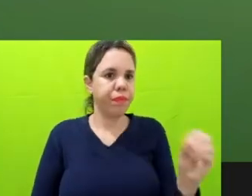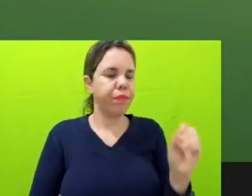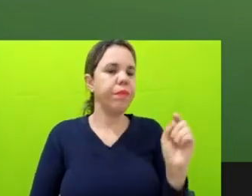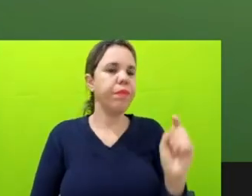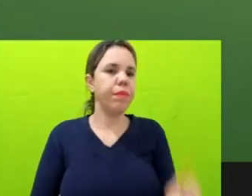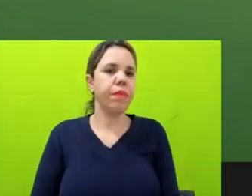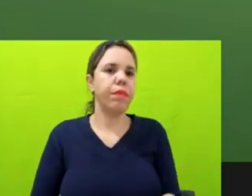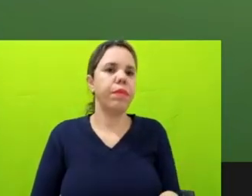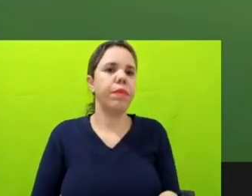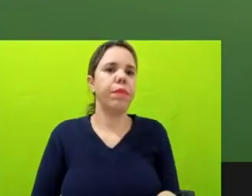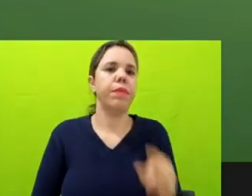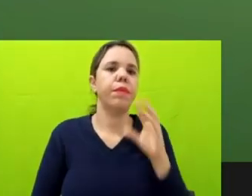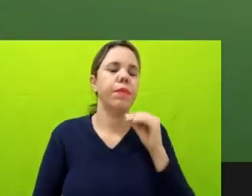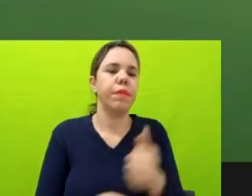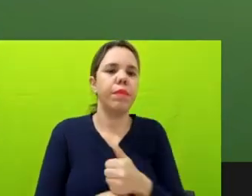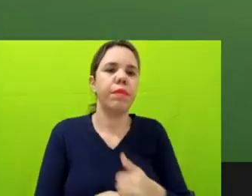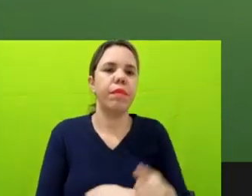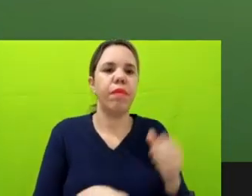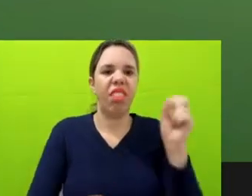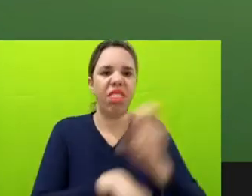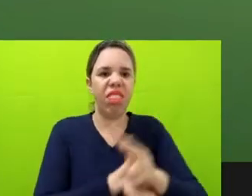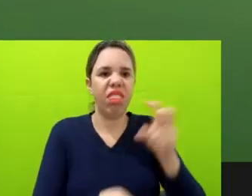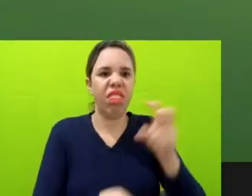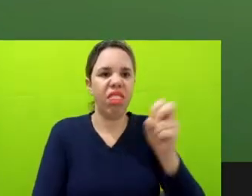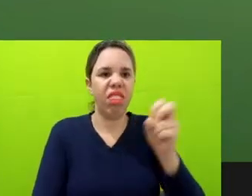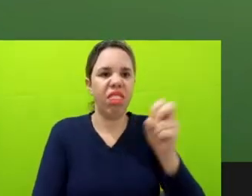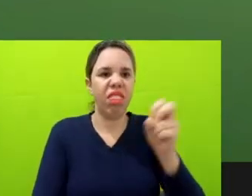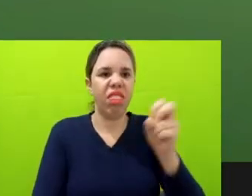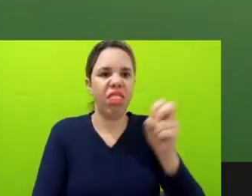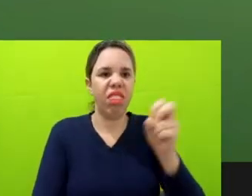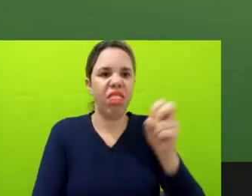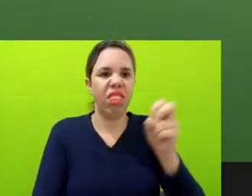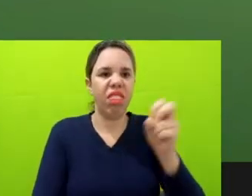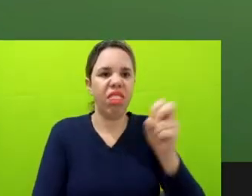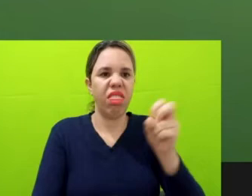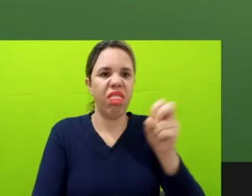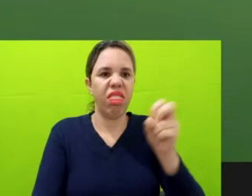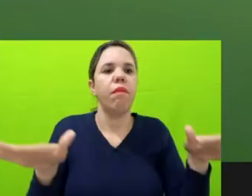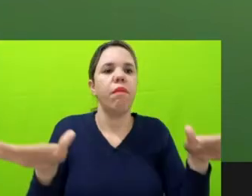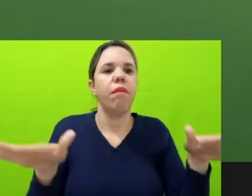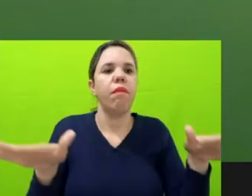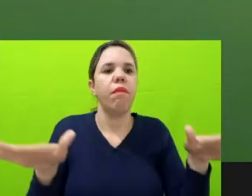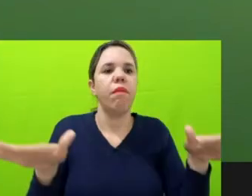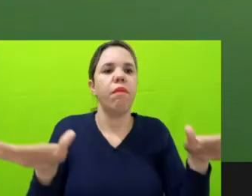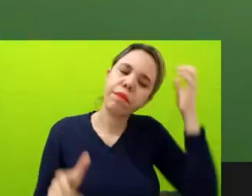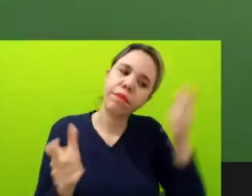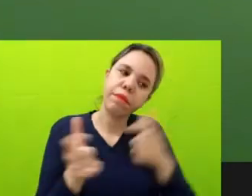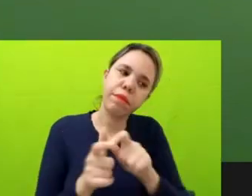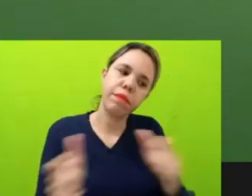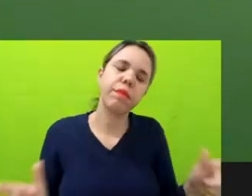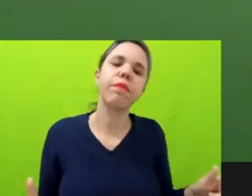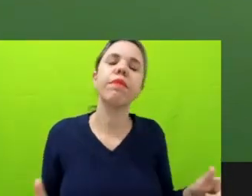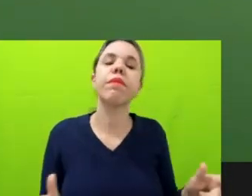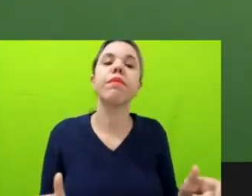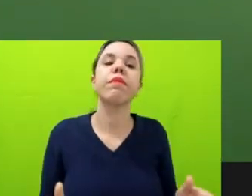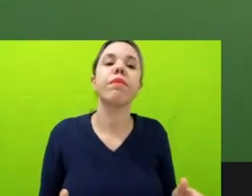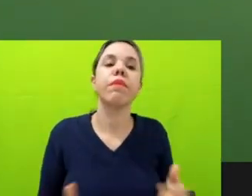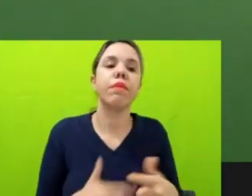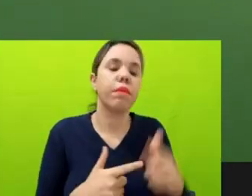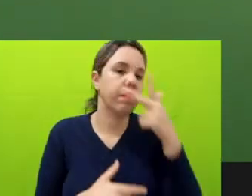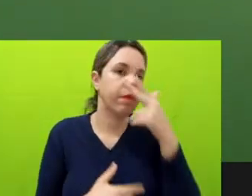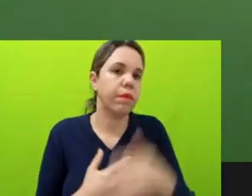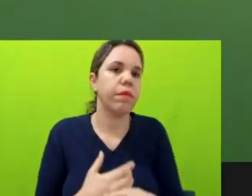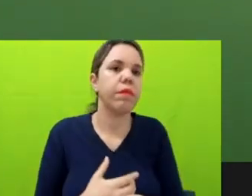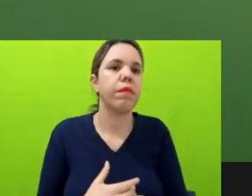contaminado e, assim, a devastação é muito grande e, por incrível que pareça, a gente pediu informações à Polícia Federal através da